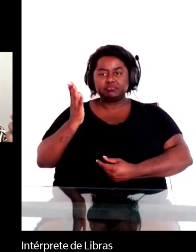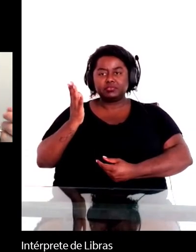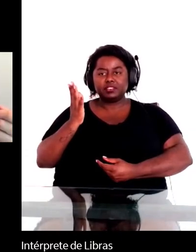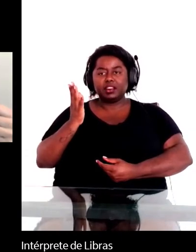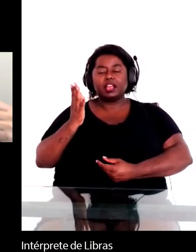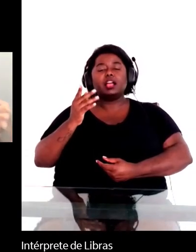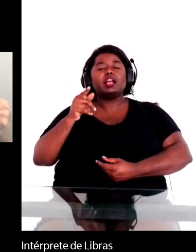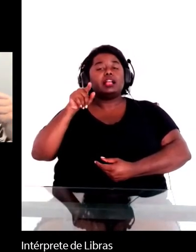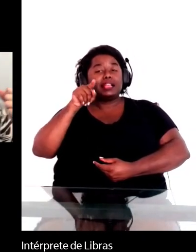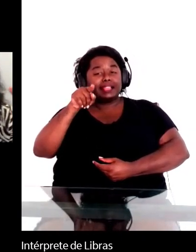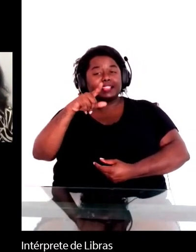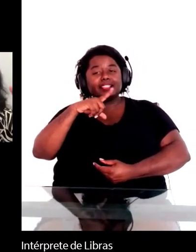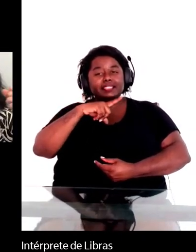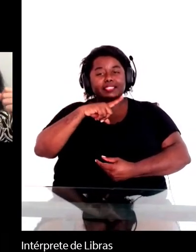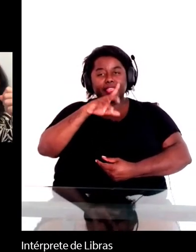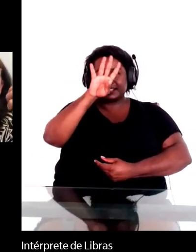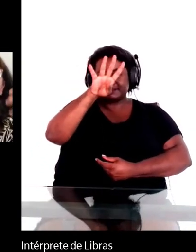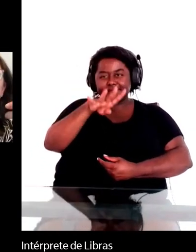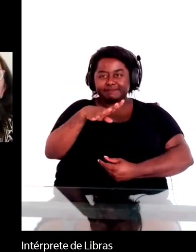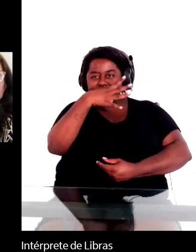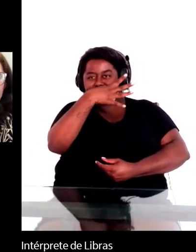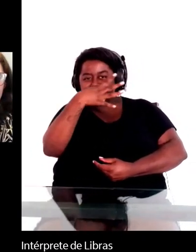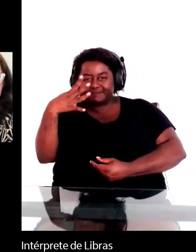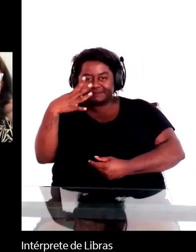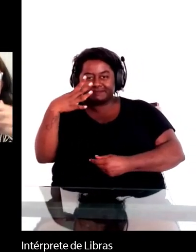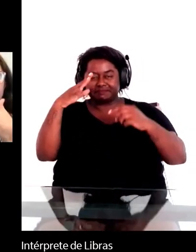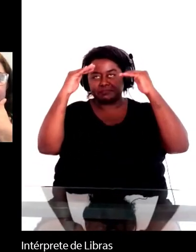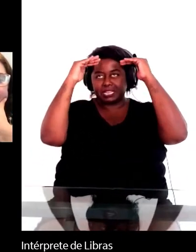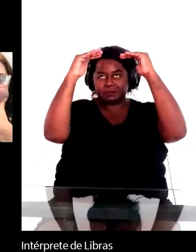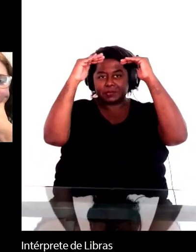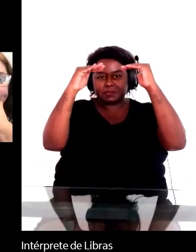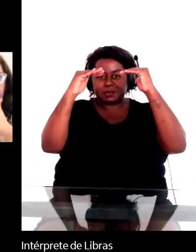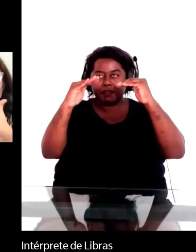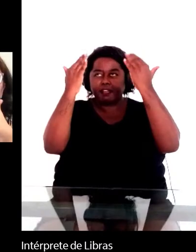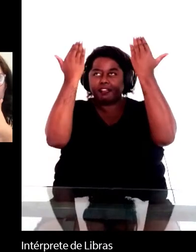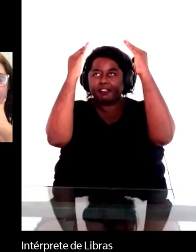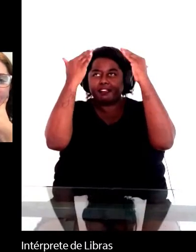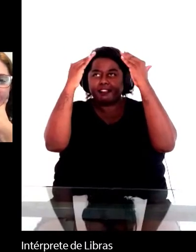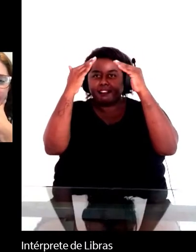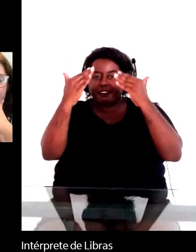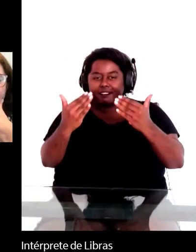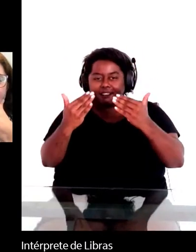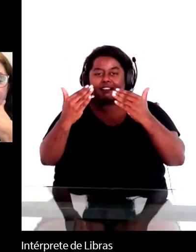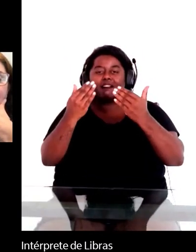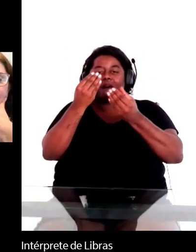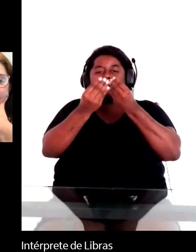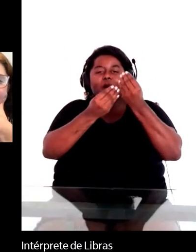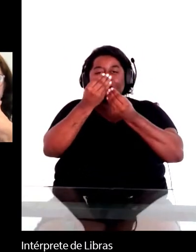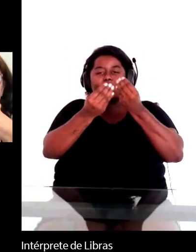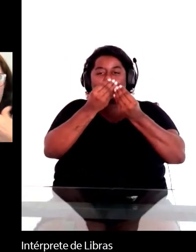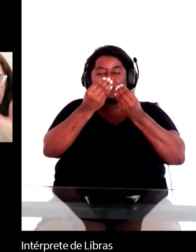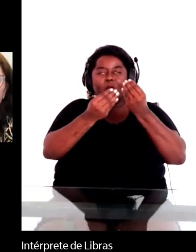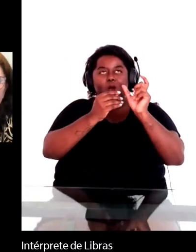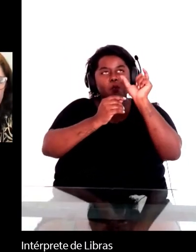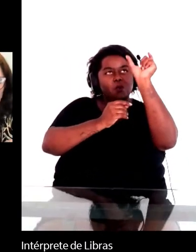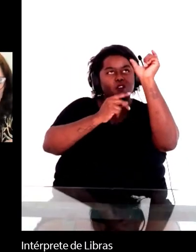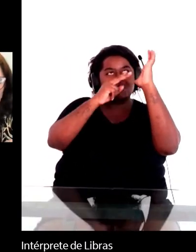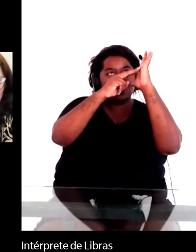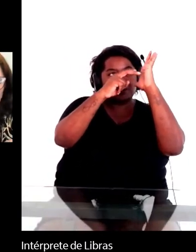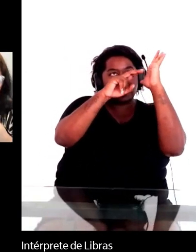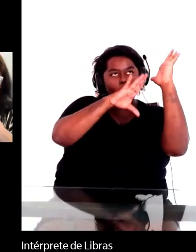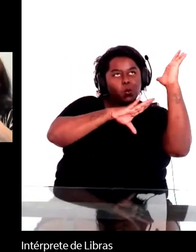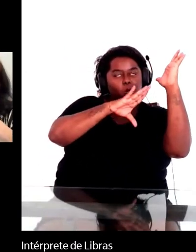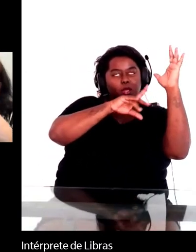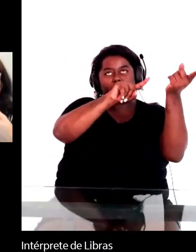mediação, né? E uma explicação do que é Rua dos enjeitados e não necessariamente uma